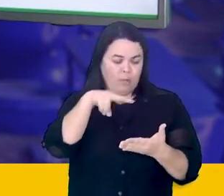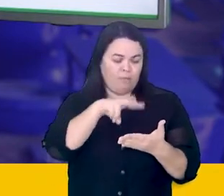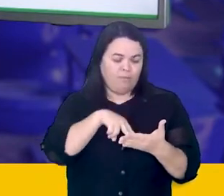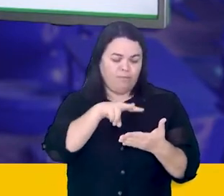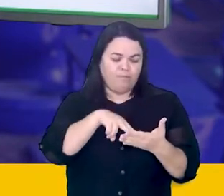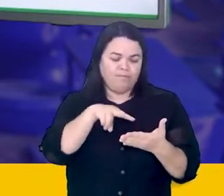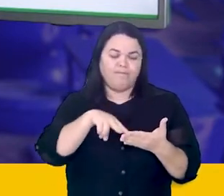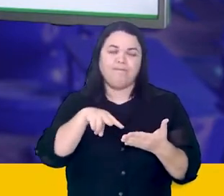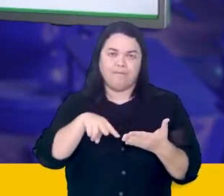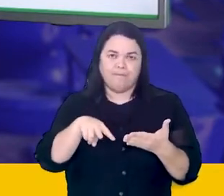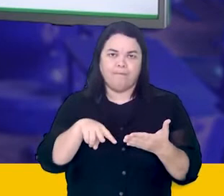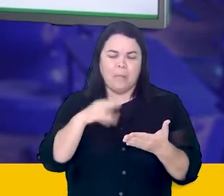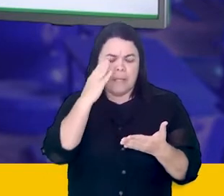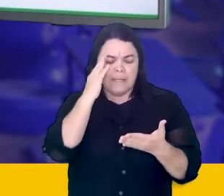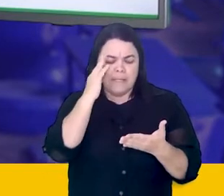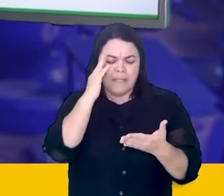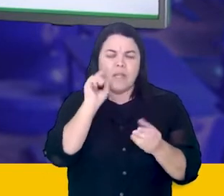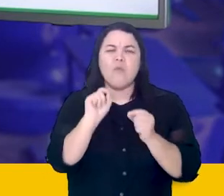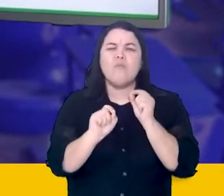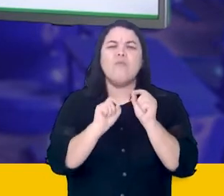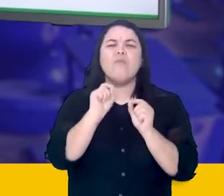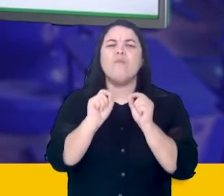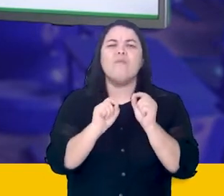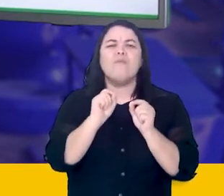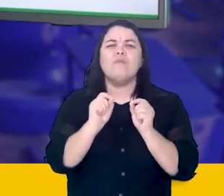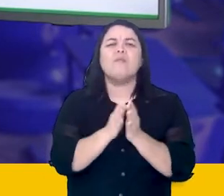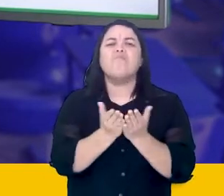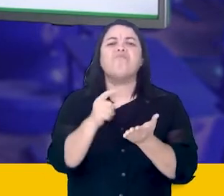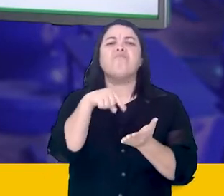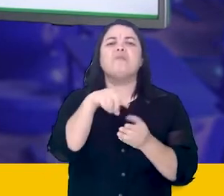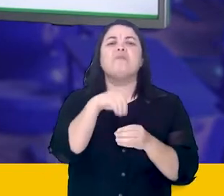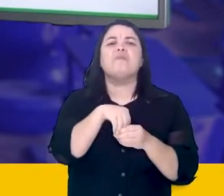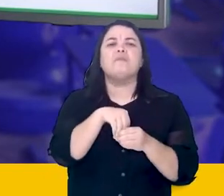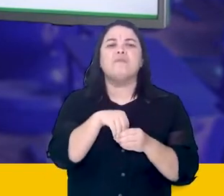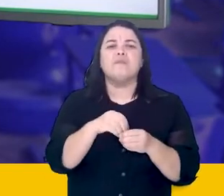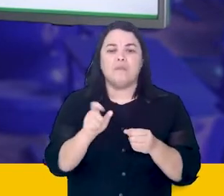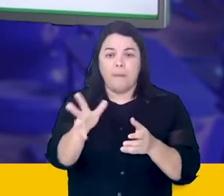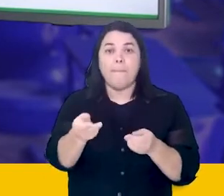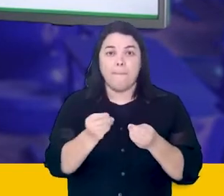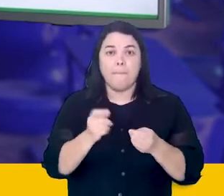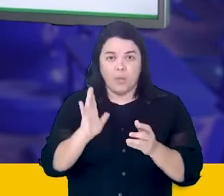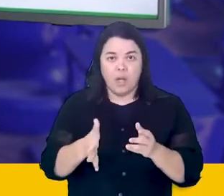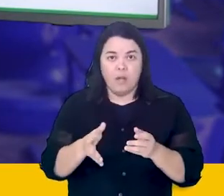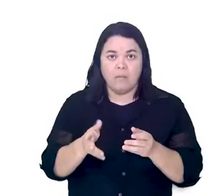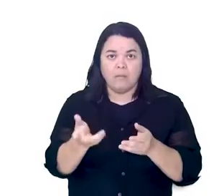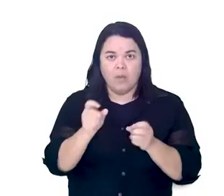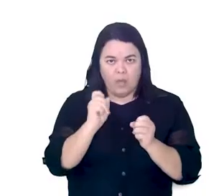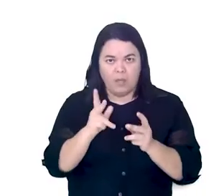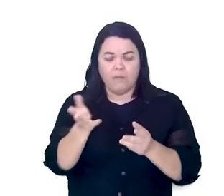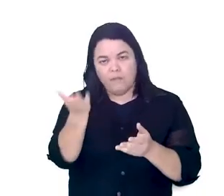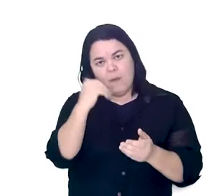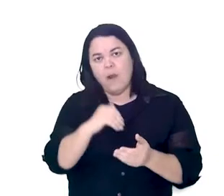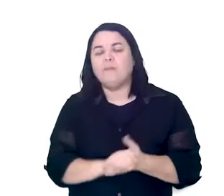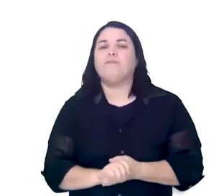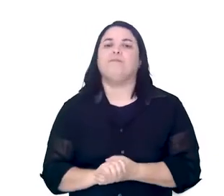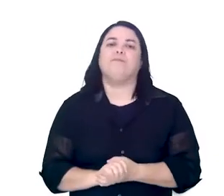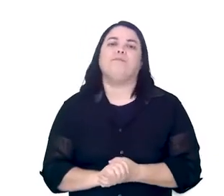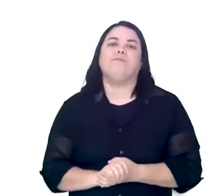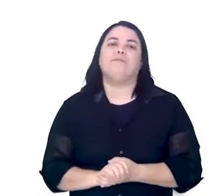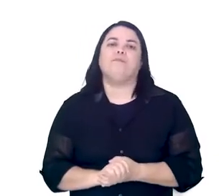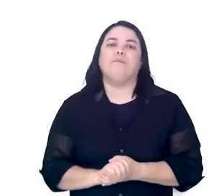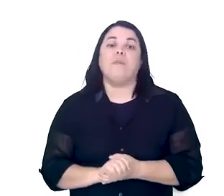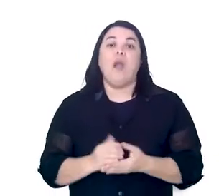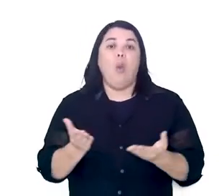Para que a gente possa entender ali do que estava tratando o nosso material. Tá com o material? Ok, então vamos lá. Olha,